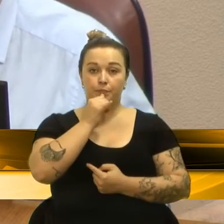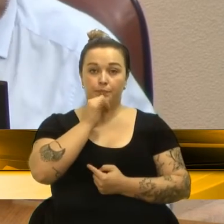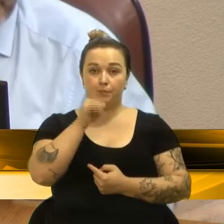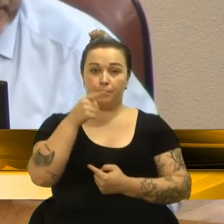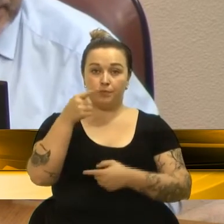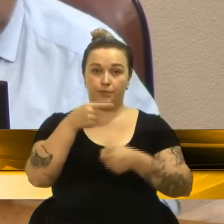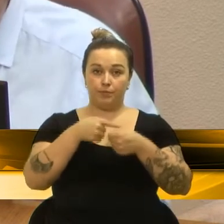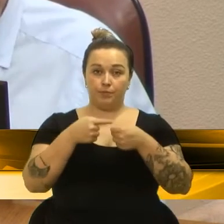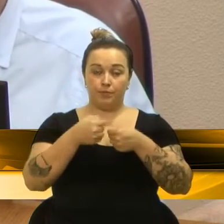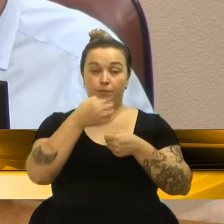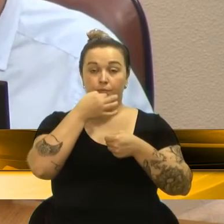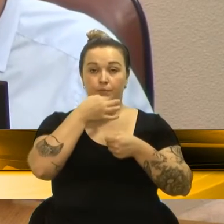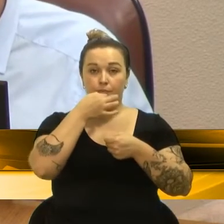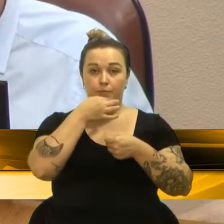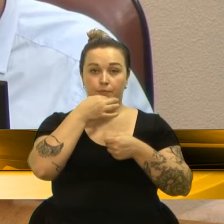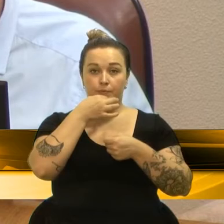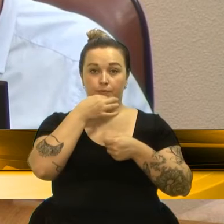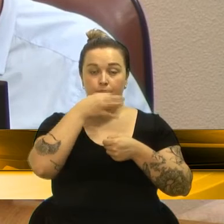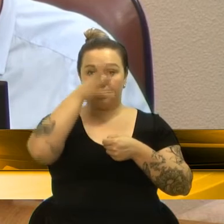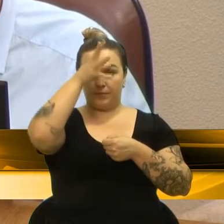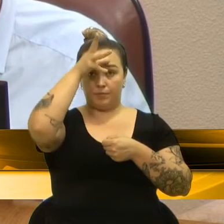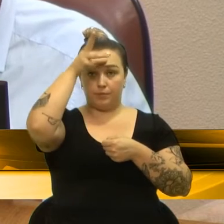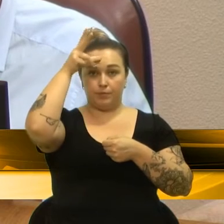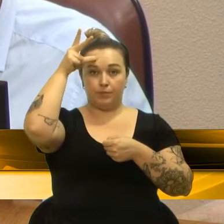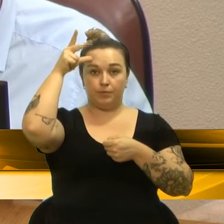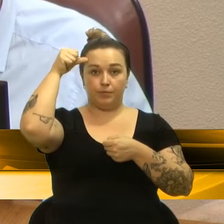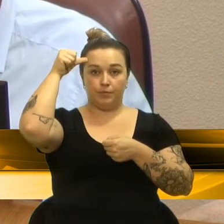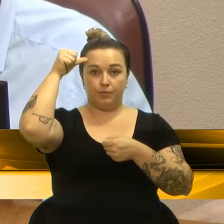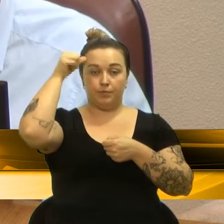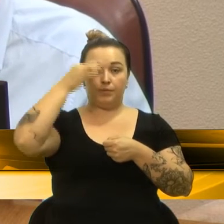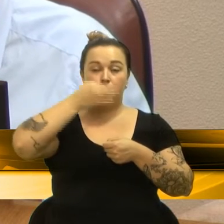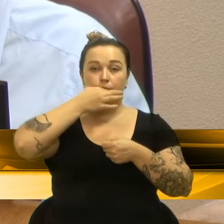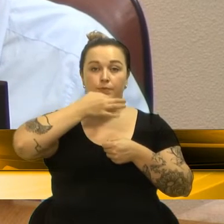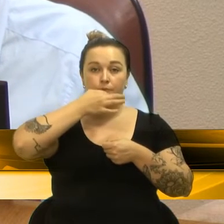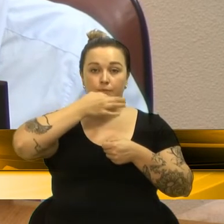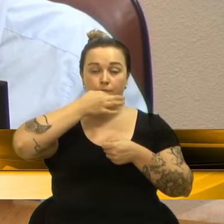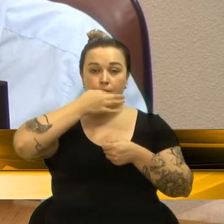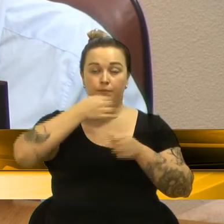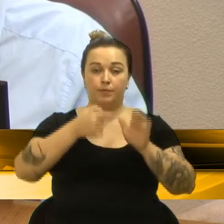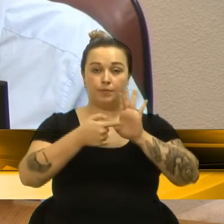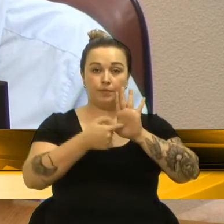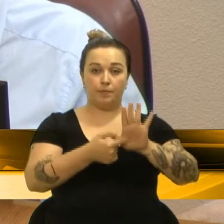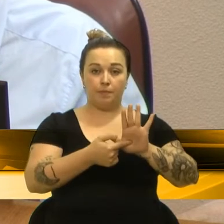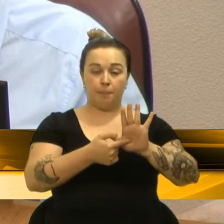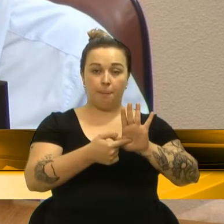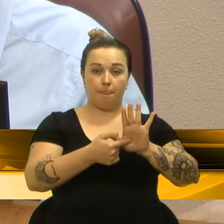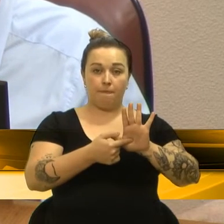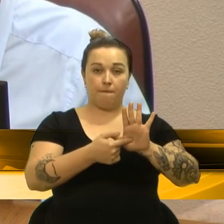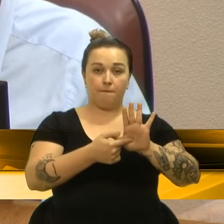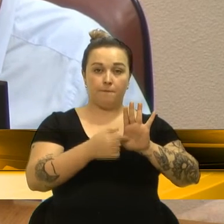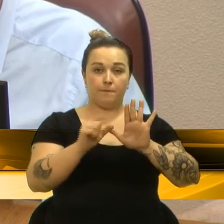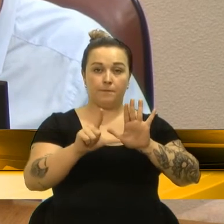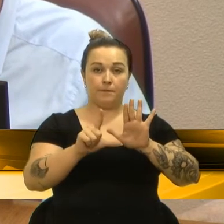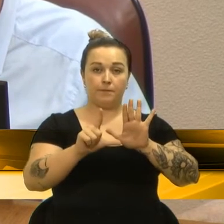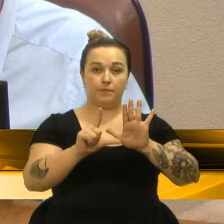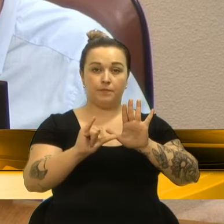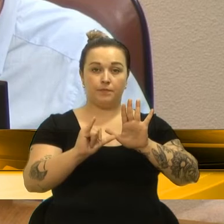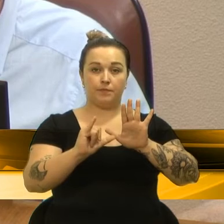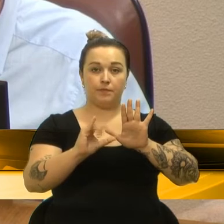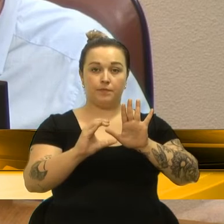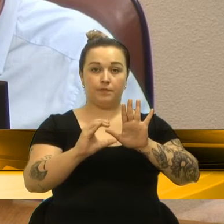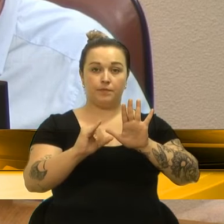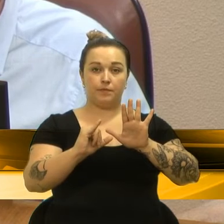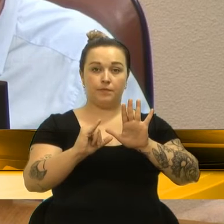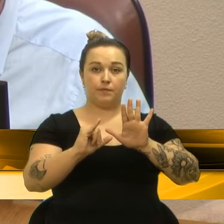só o nosso município aqui, claro, Prefeitura Municipal de Caxias do Sul, aviso de licitação, modalidade de procedimento seletivo simplificado, número 149,